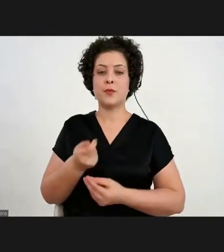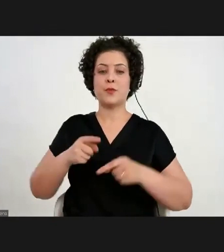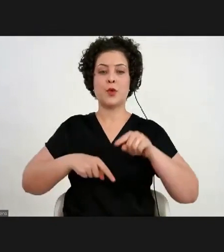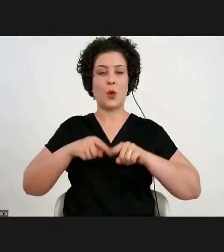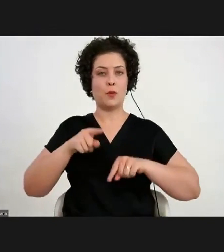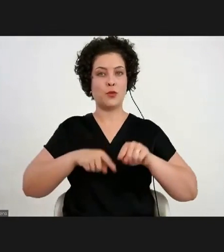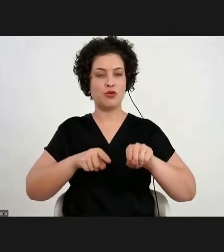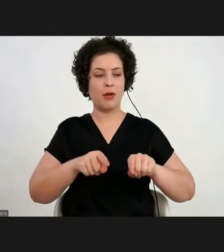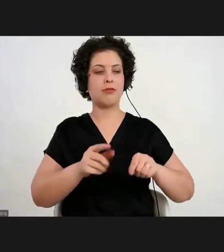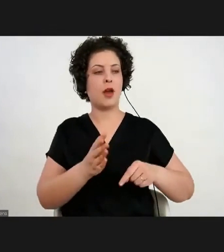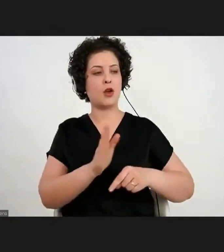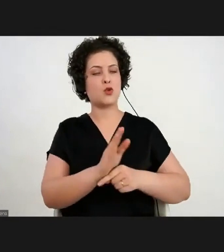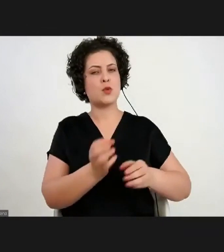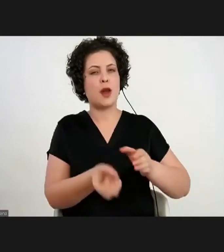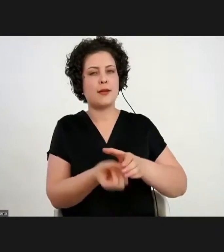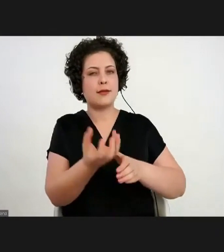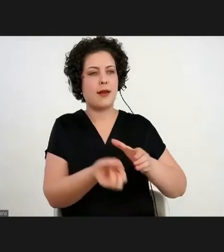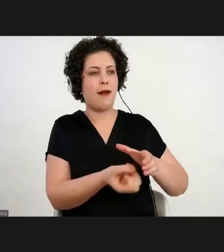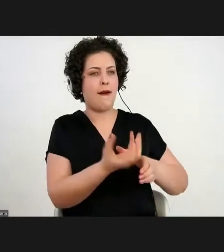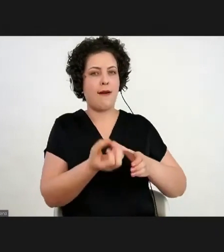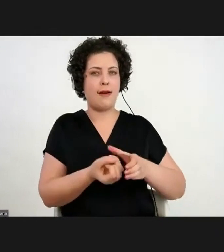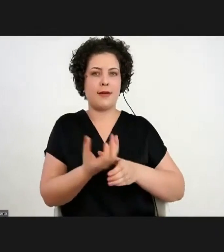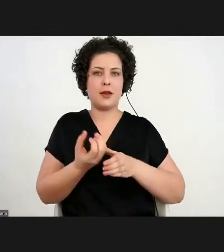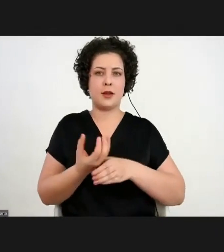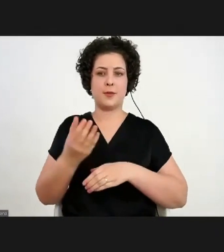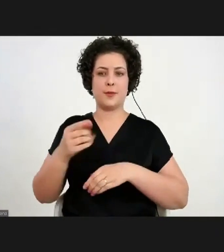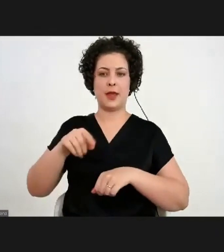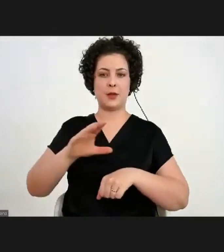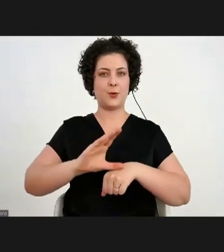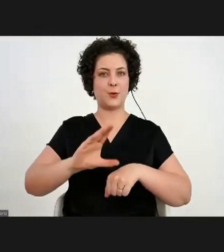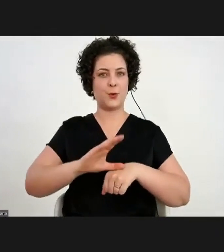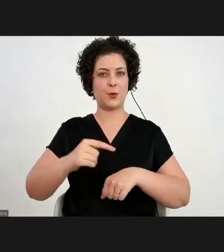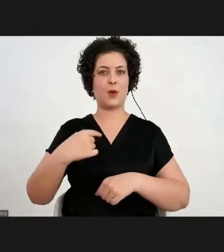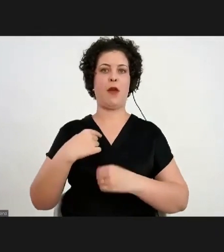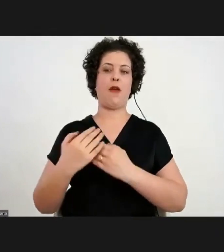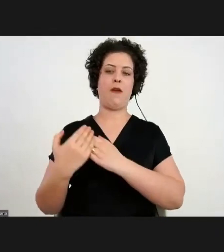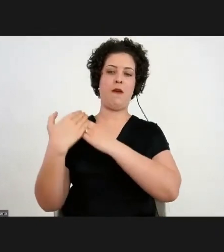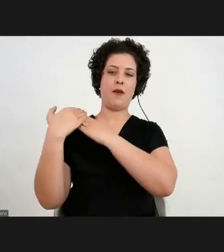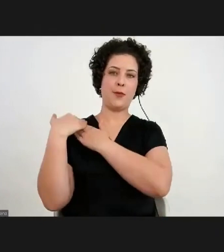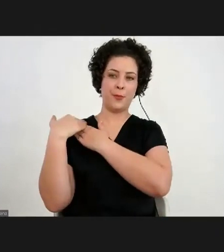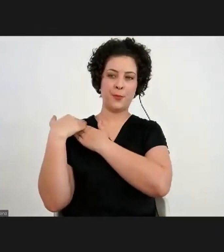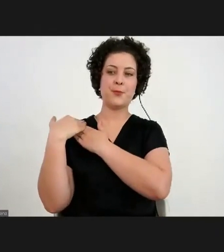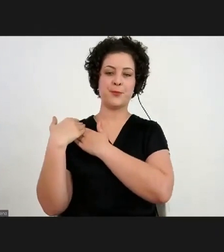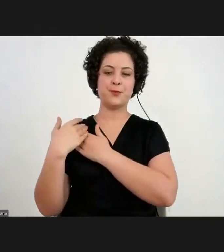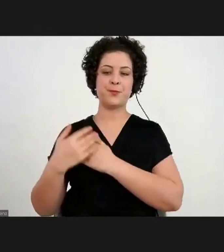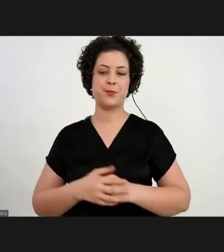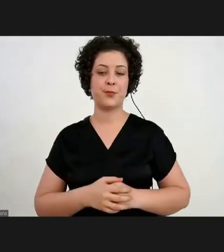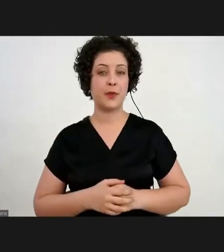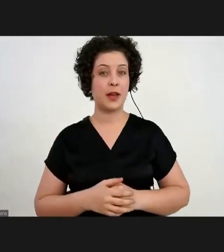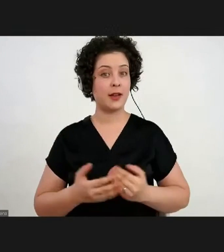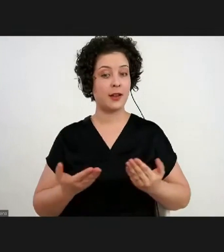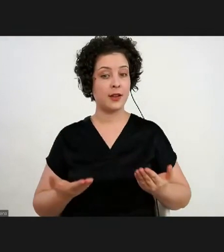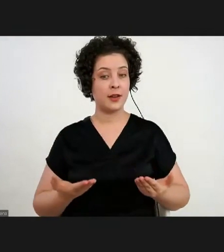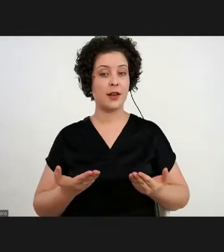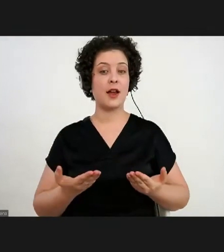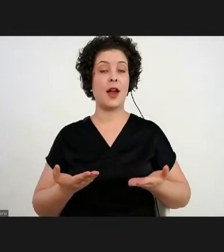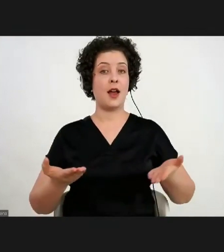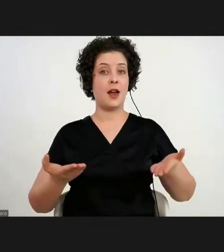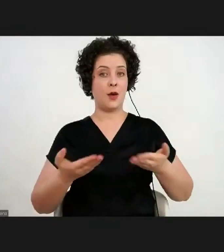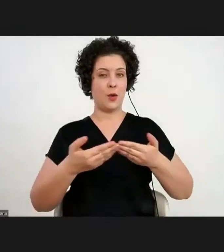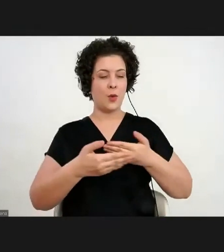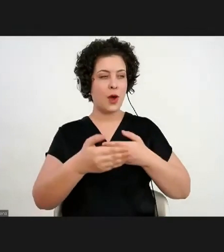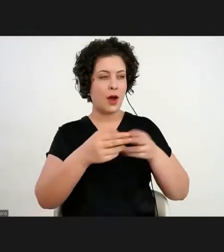criação, é o curso que está sobre a minha responsabilidade. então, a partir da